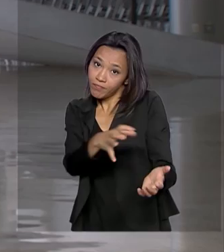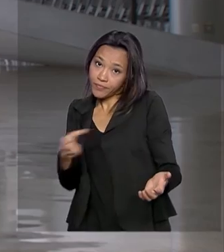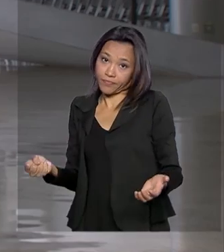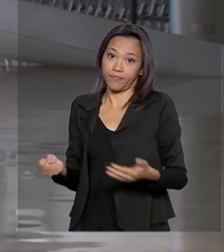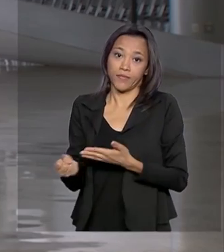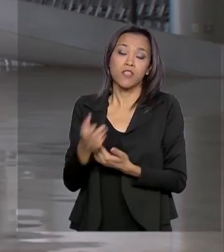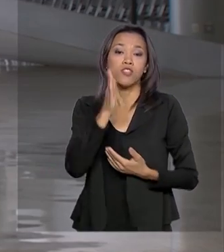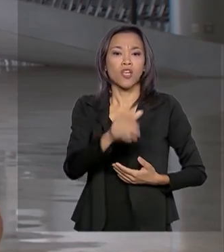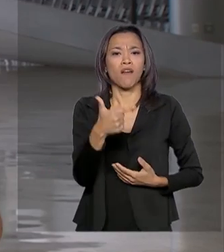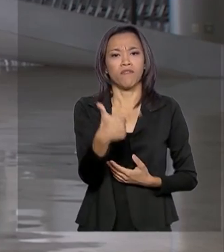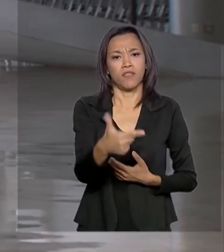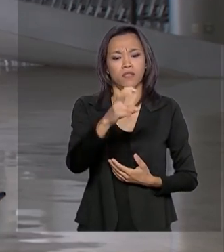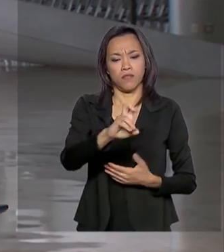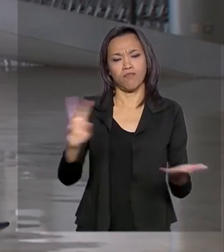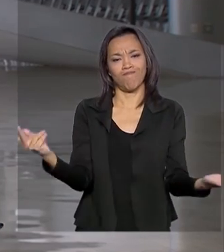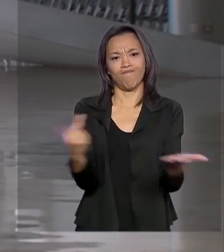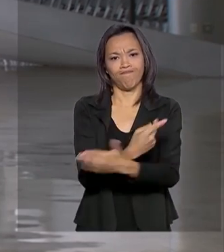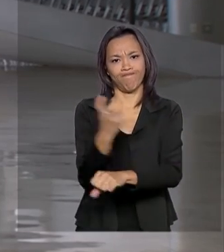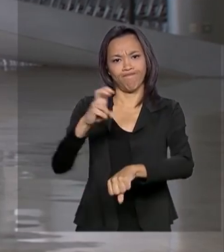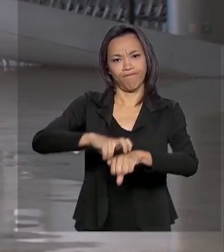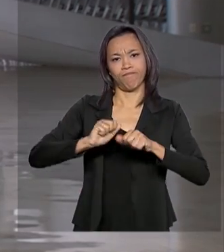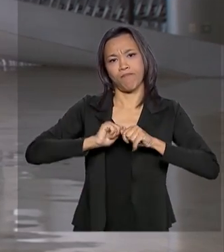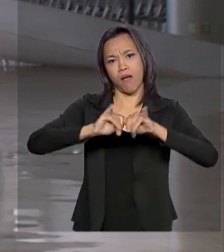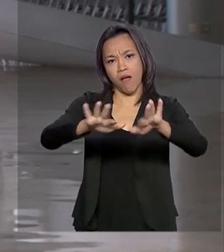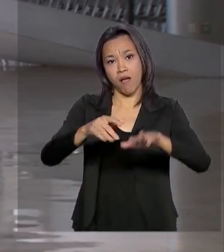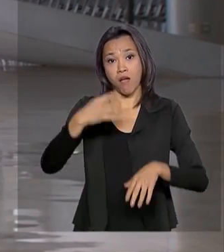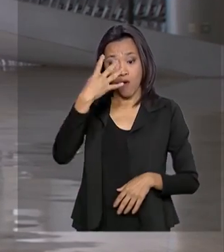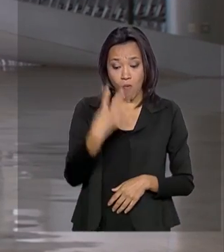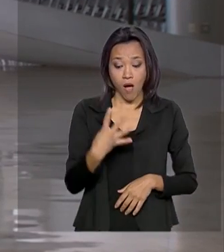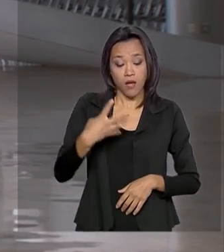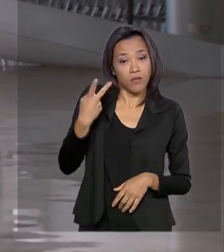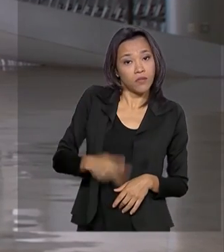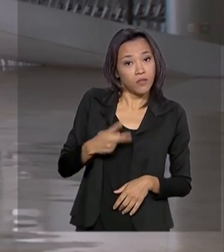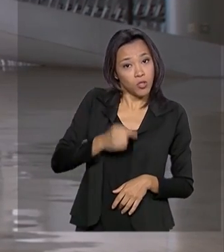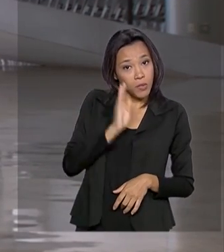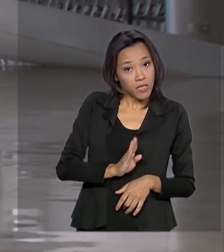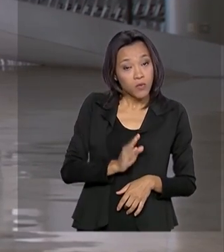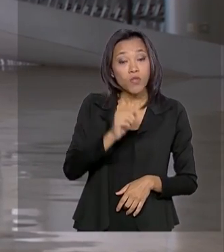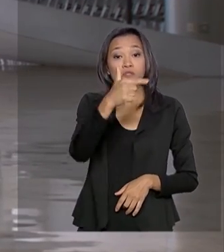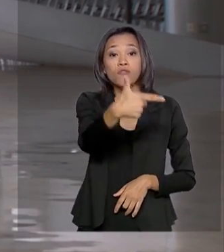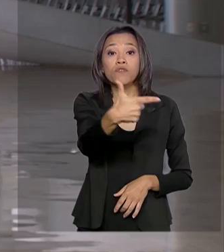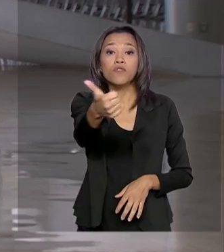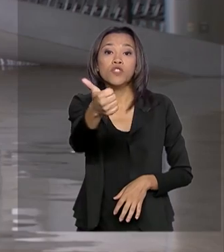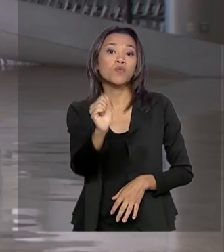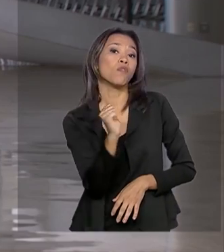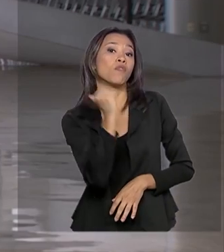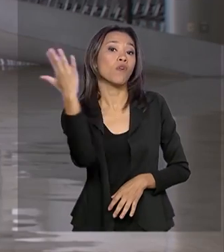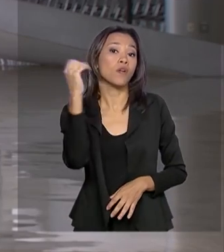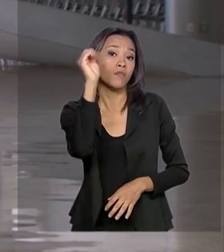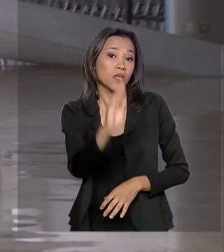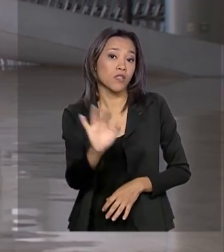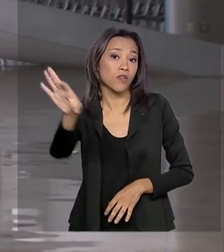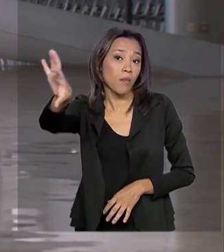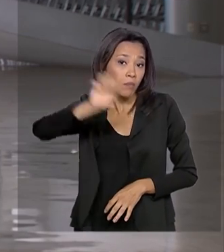25 casos confirmados, quatro por transmissão local e 21 que foram adquiridos em outros países.